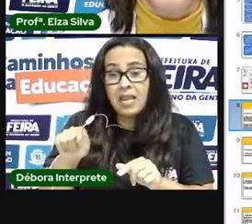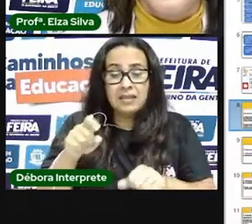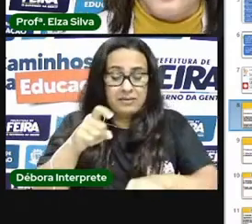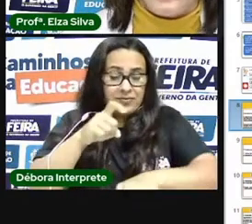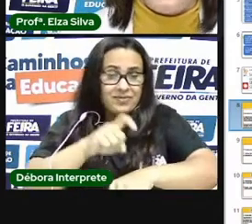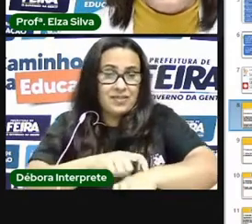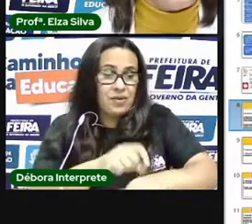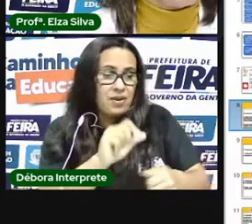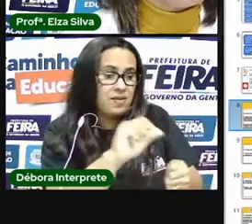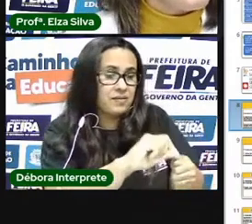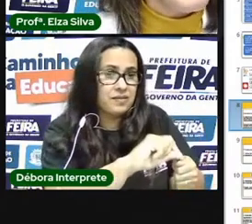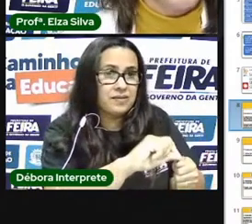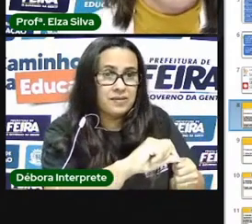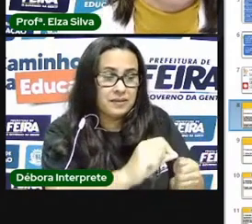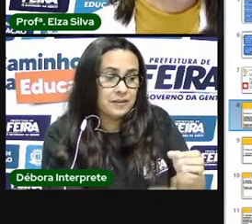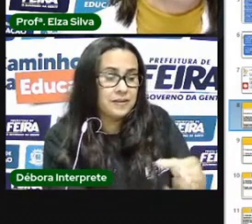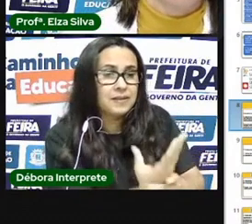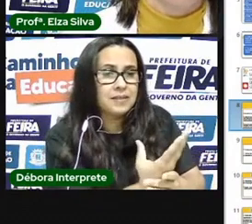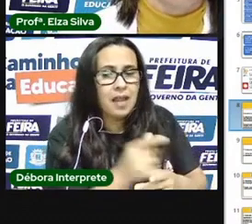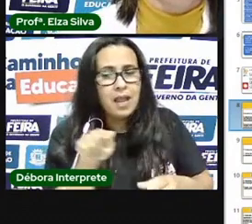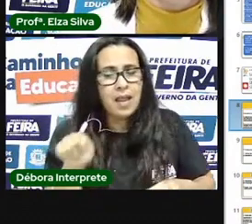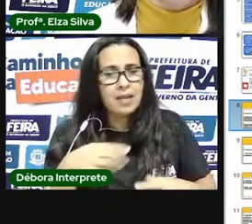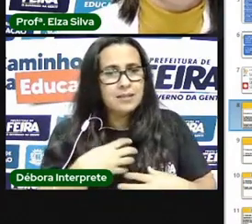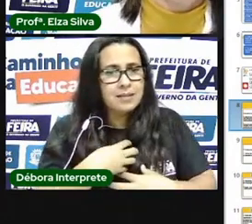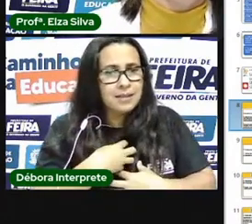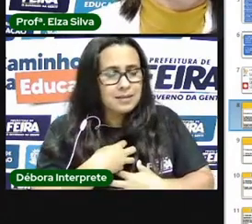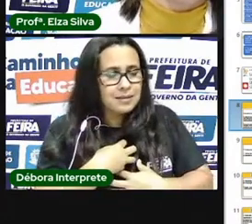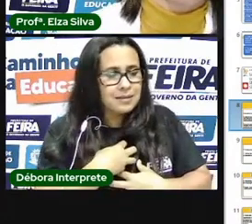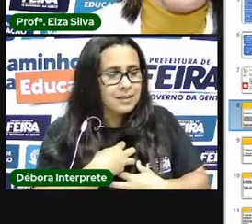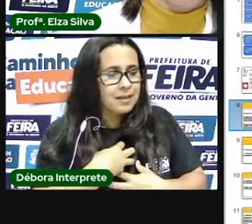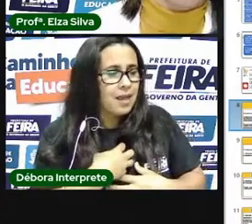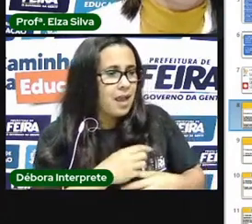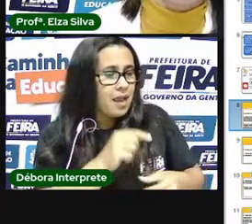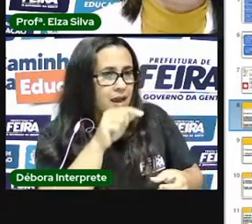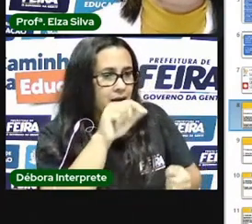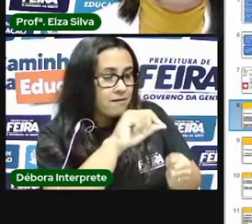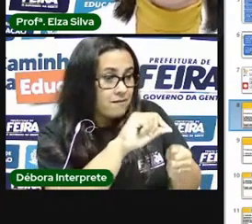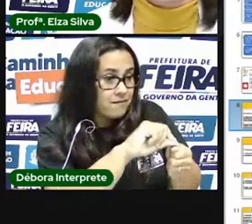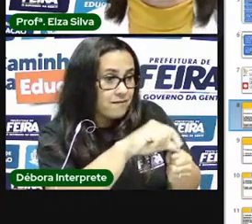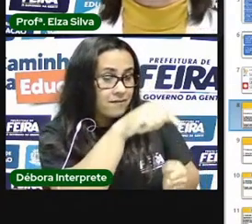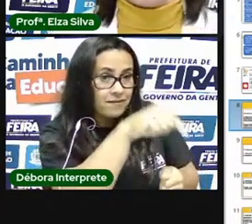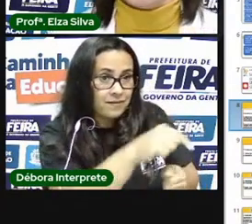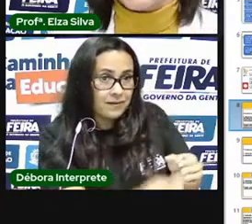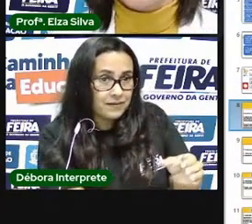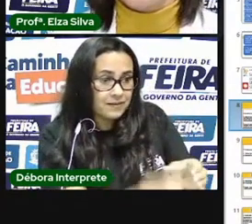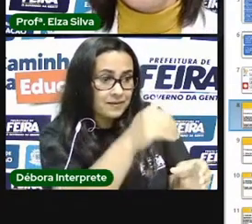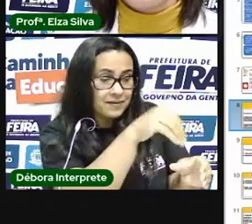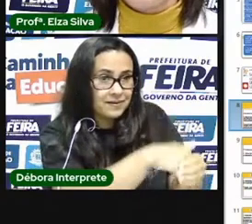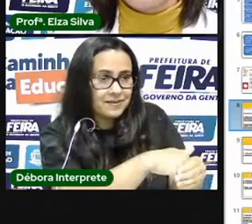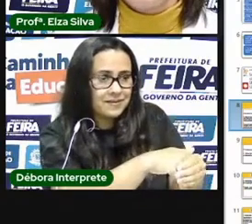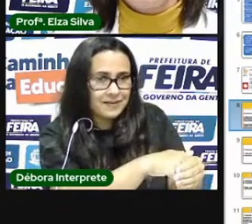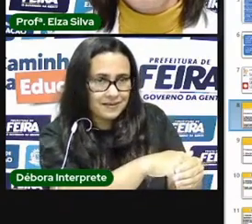público. O público que aprecia, o público que observa, que analisa a obra de arte.